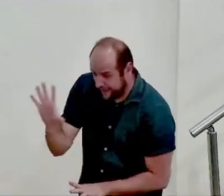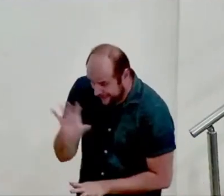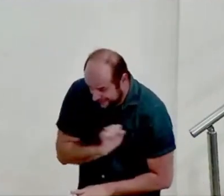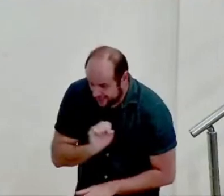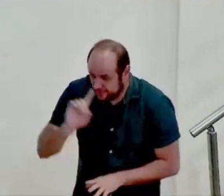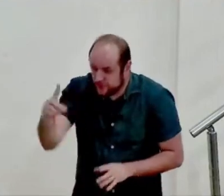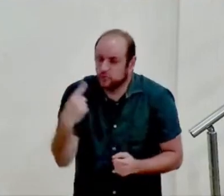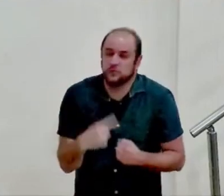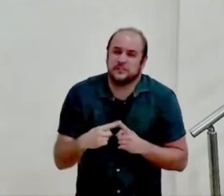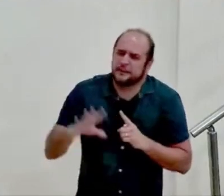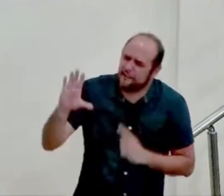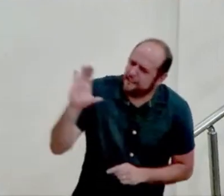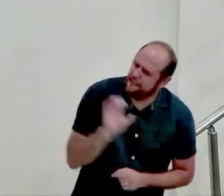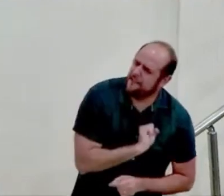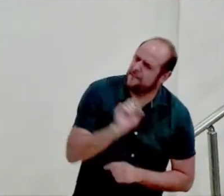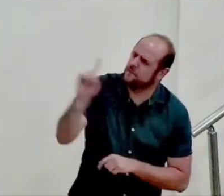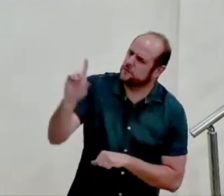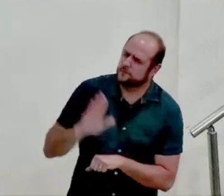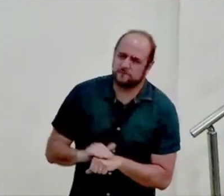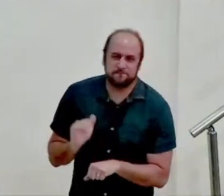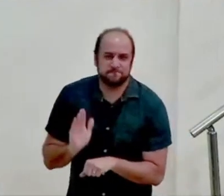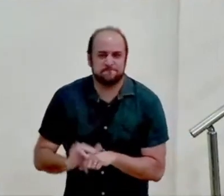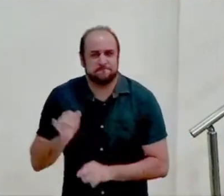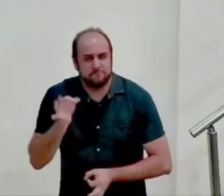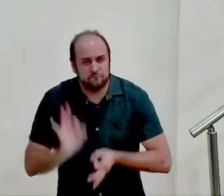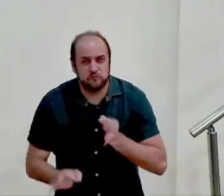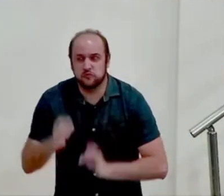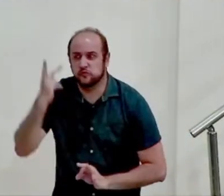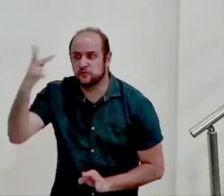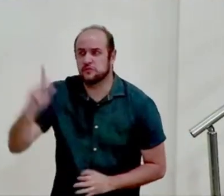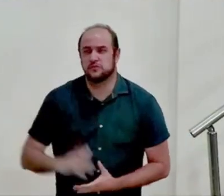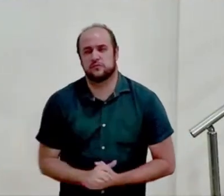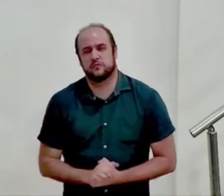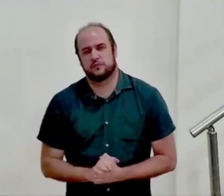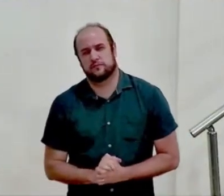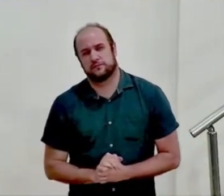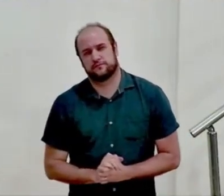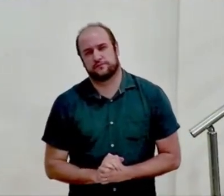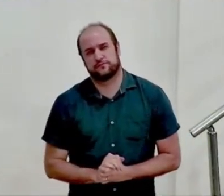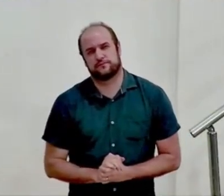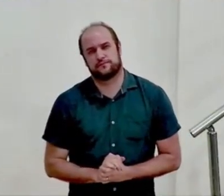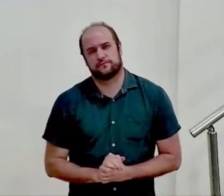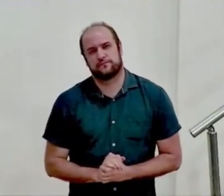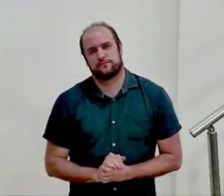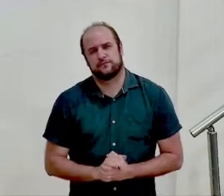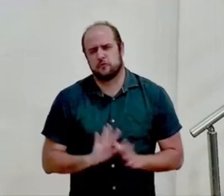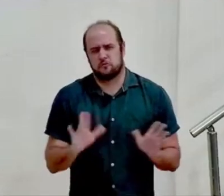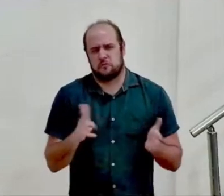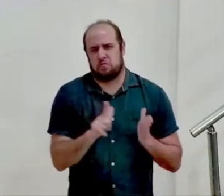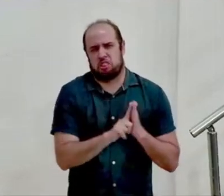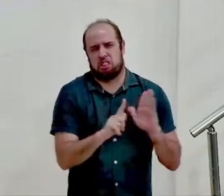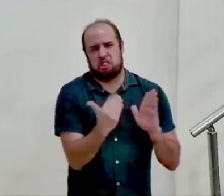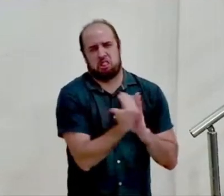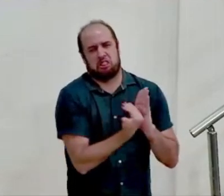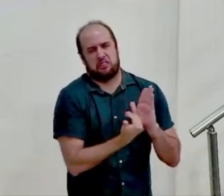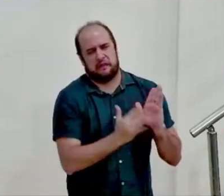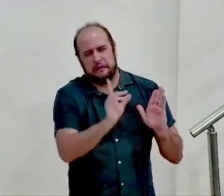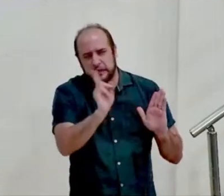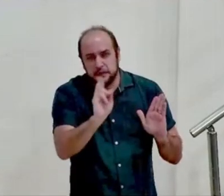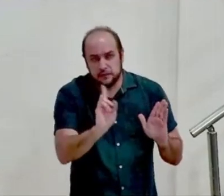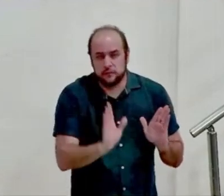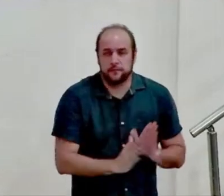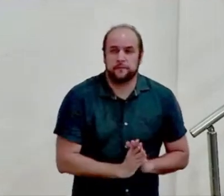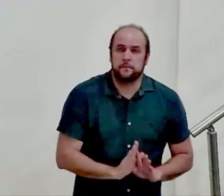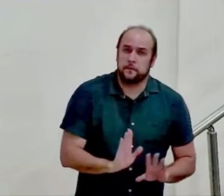o chamado de Deus e a sua justiça e eu não quero ser legalista com você querido mas